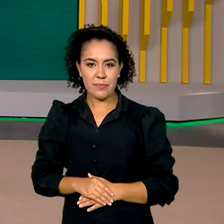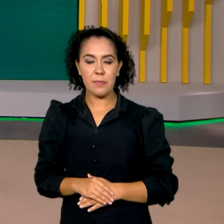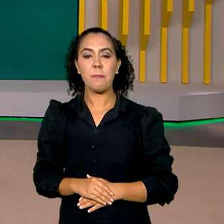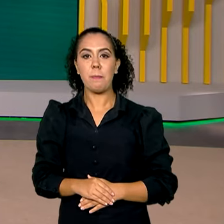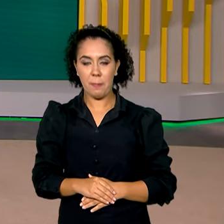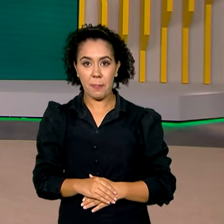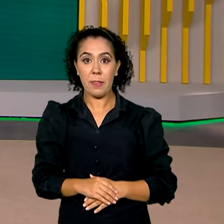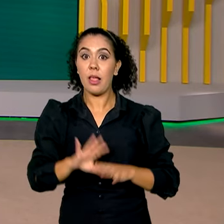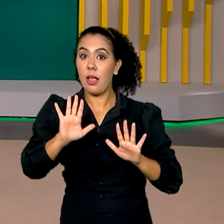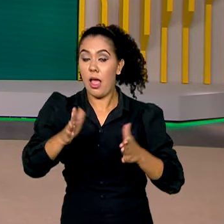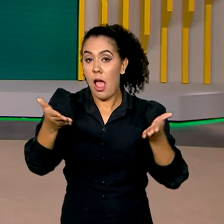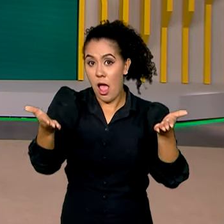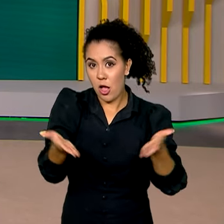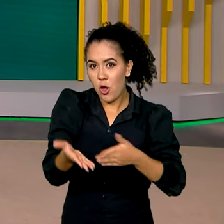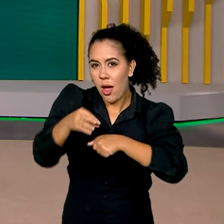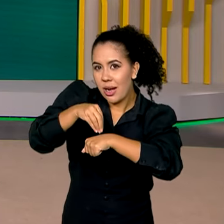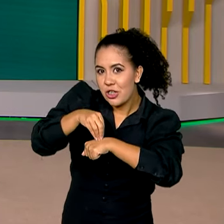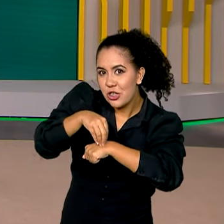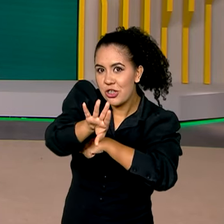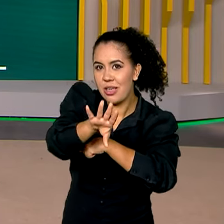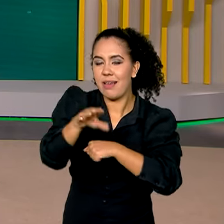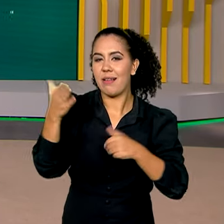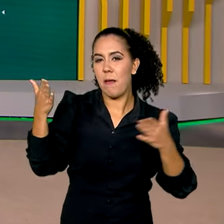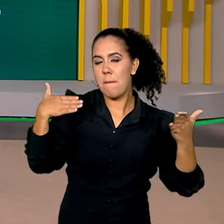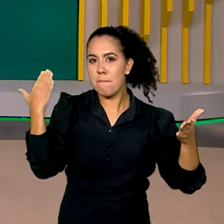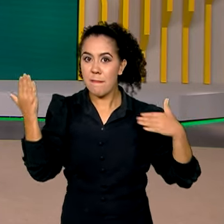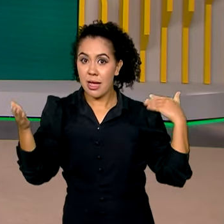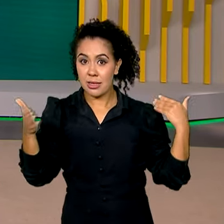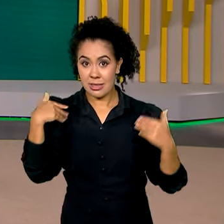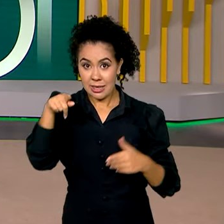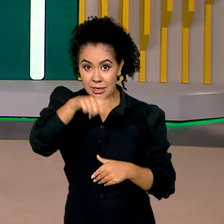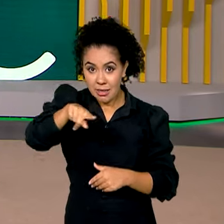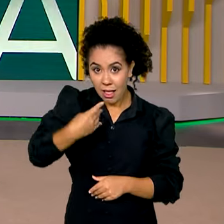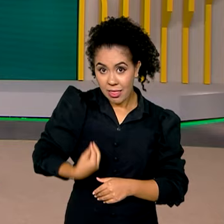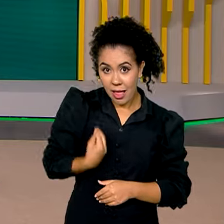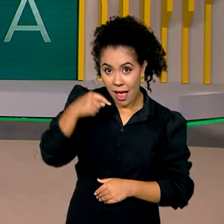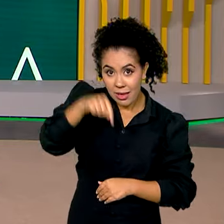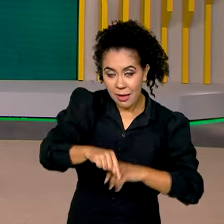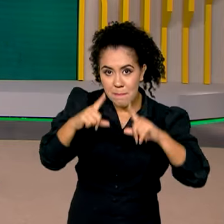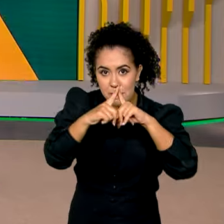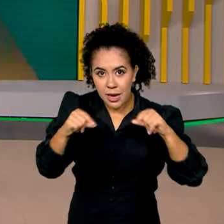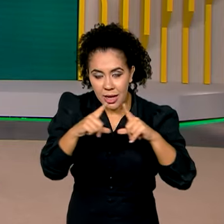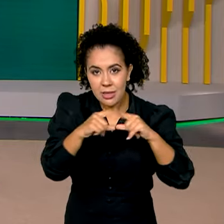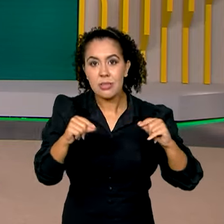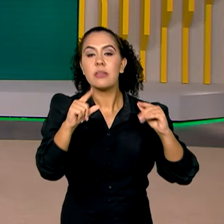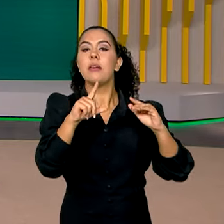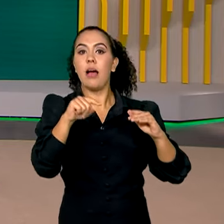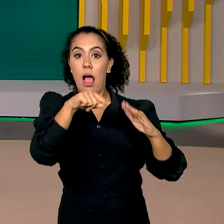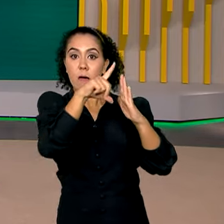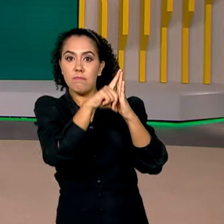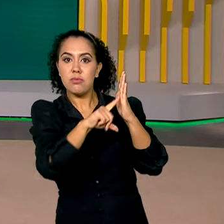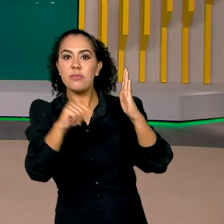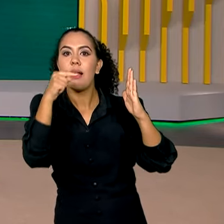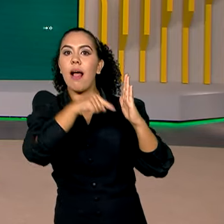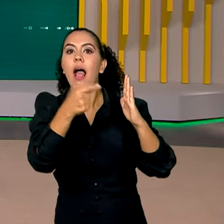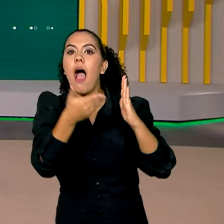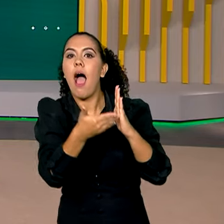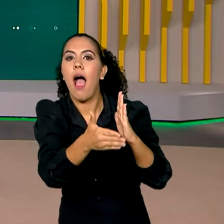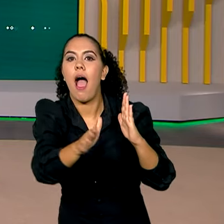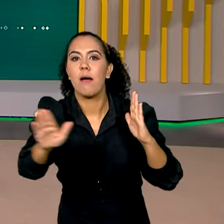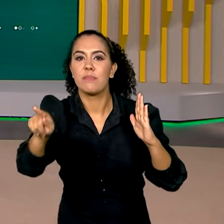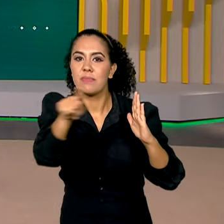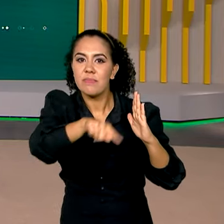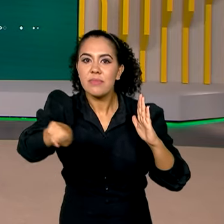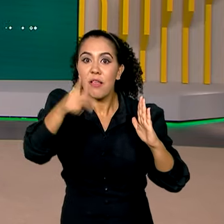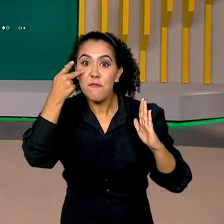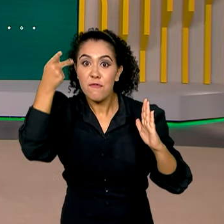E agora uma dica de passeio para quem estiver em Brasília. O Palácio do Planalto reabre as portas para a visitação do